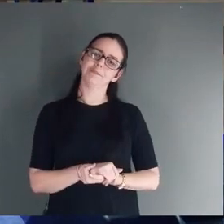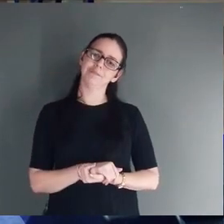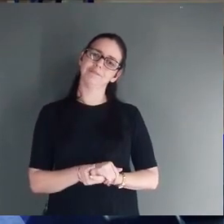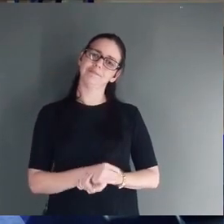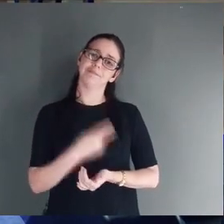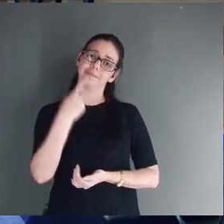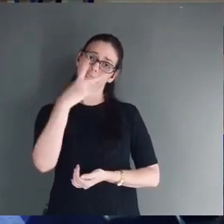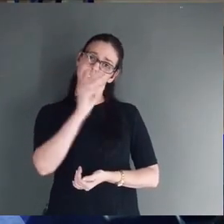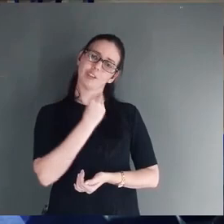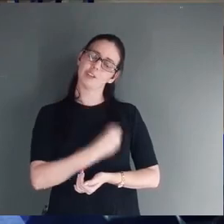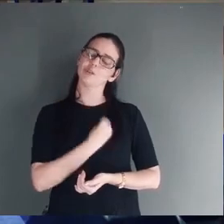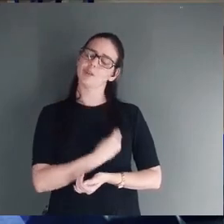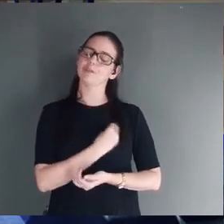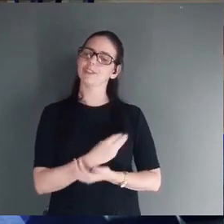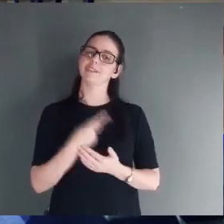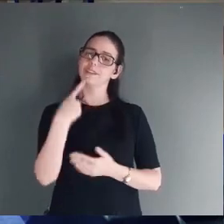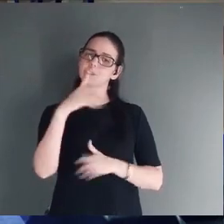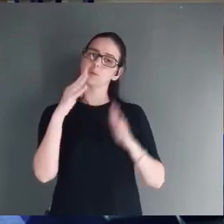No seu ambiente.